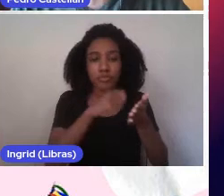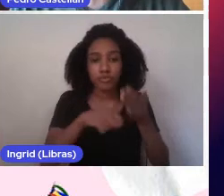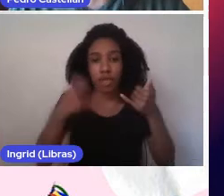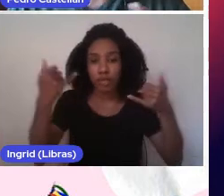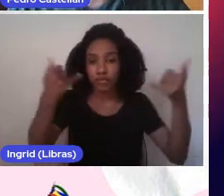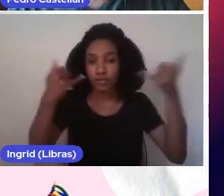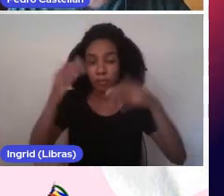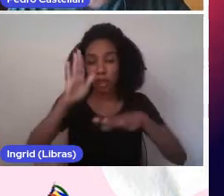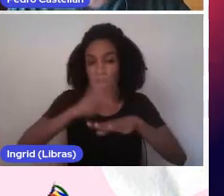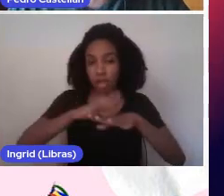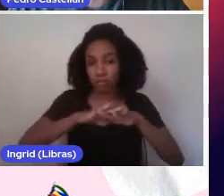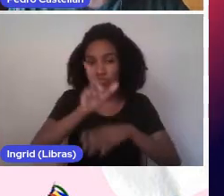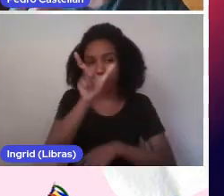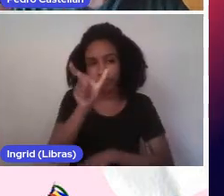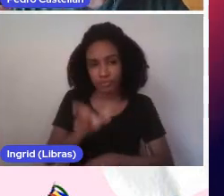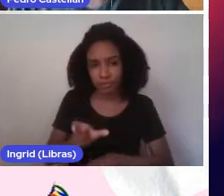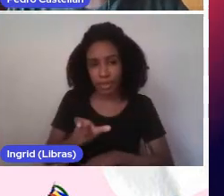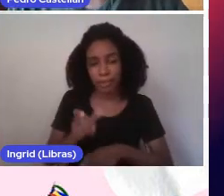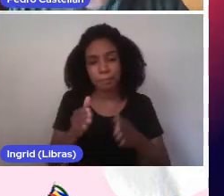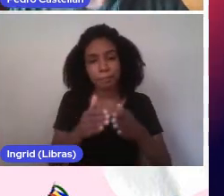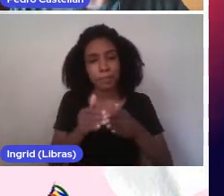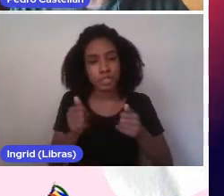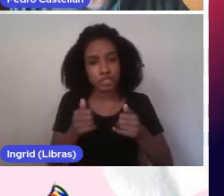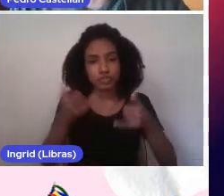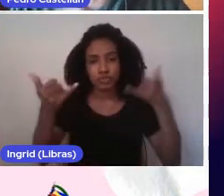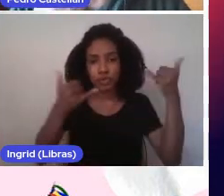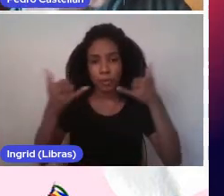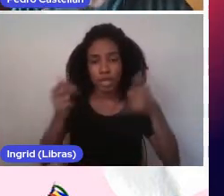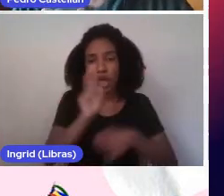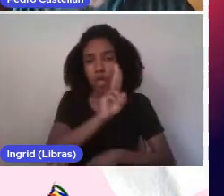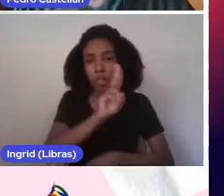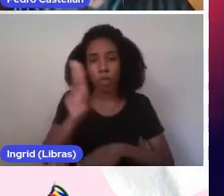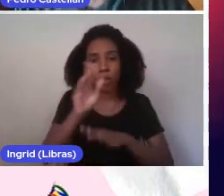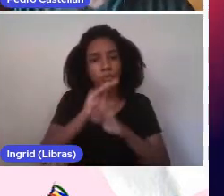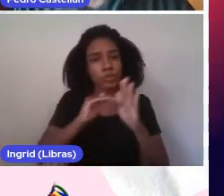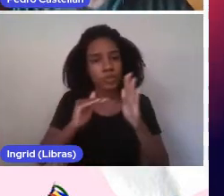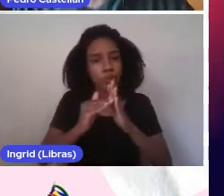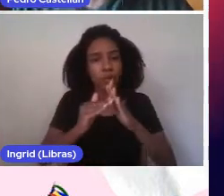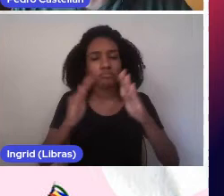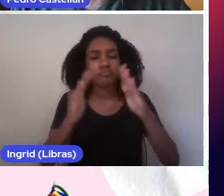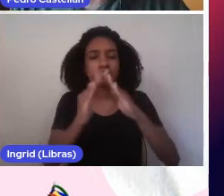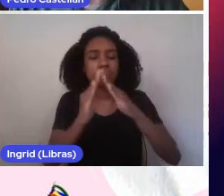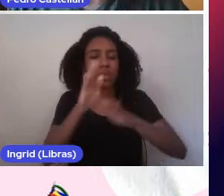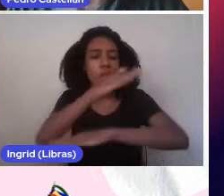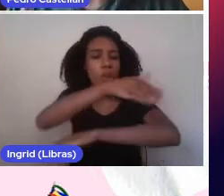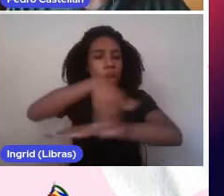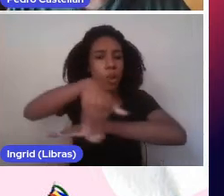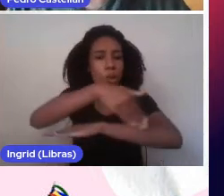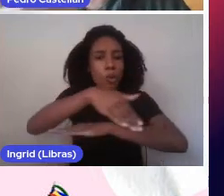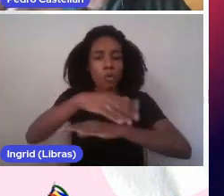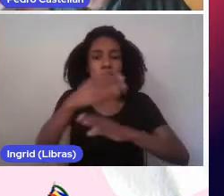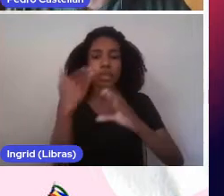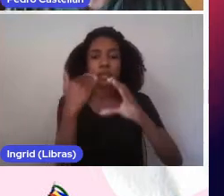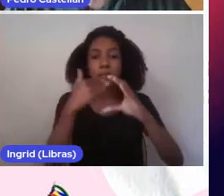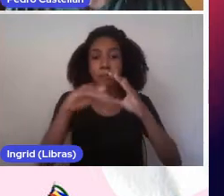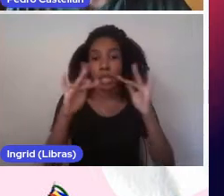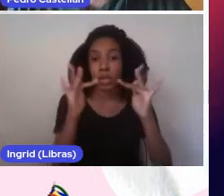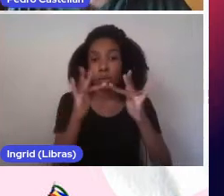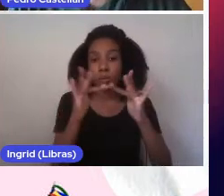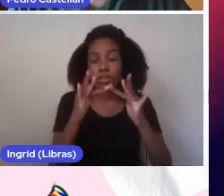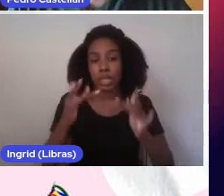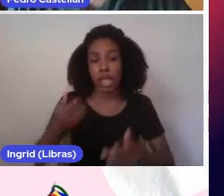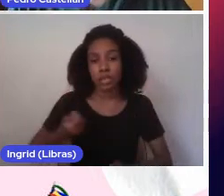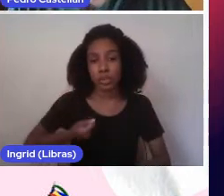pessoais. Pedimos aqui nome completo, endereço, e-mail para contato, número de celular